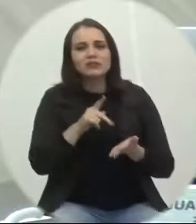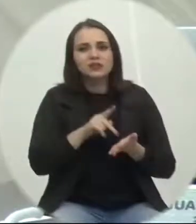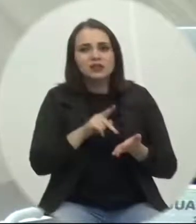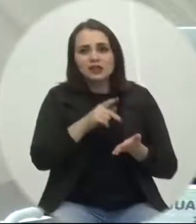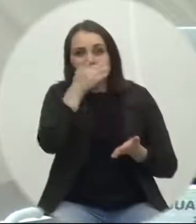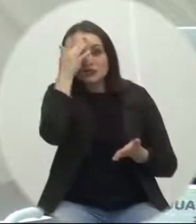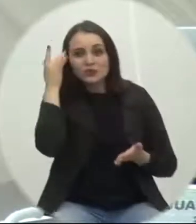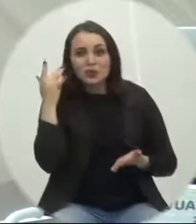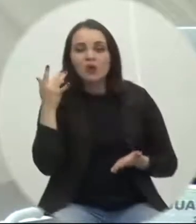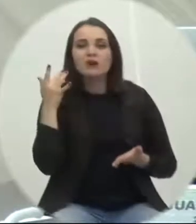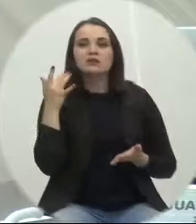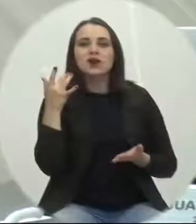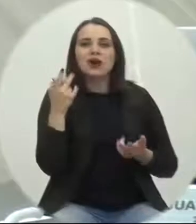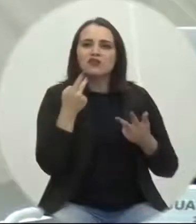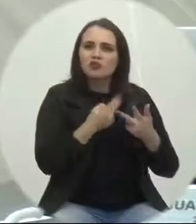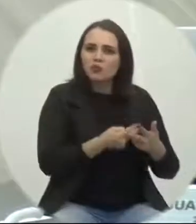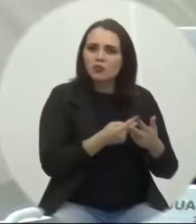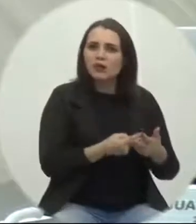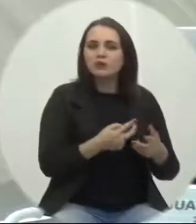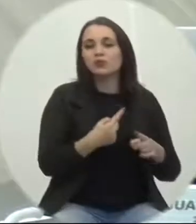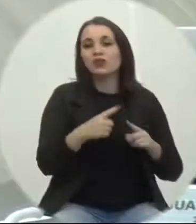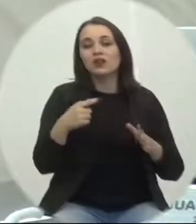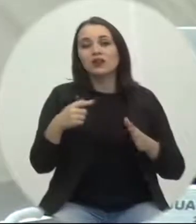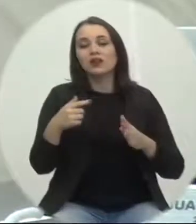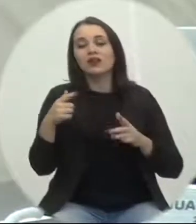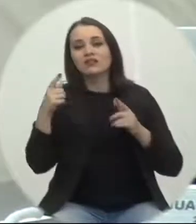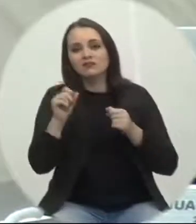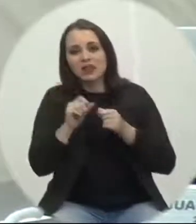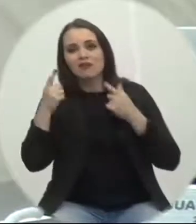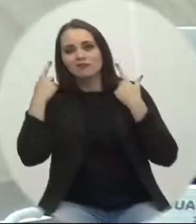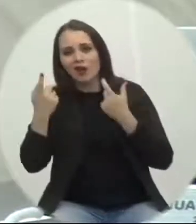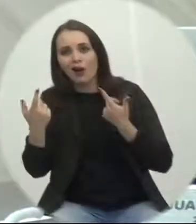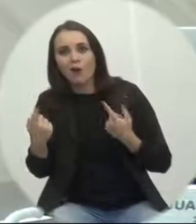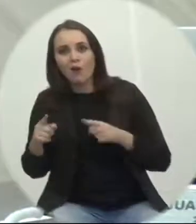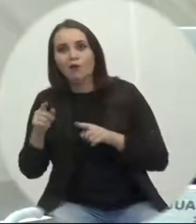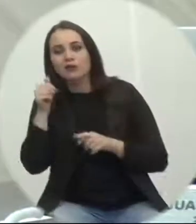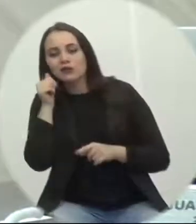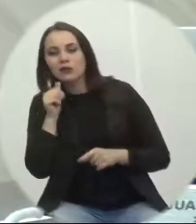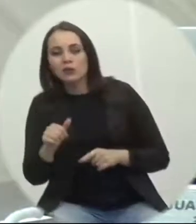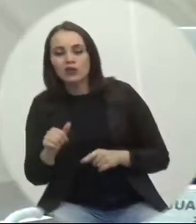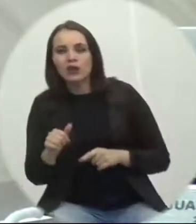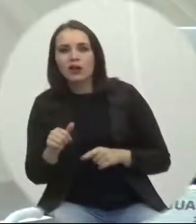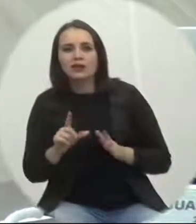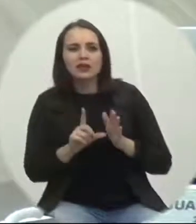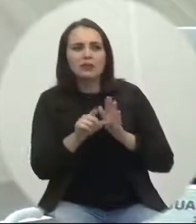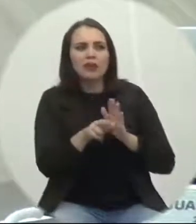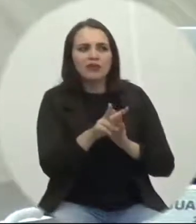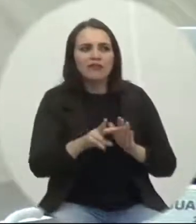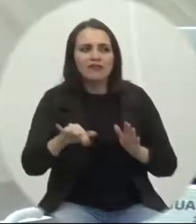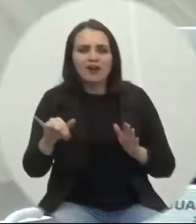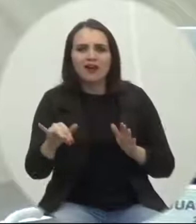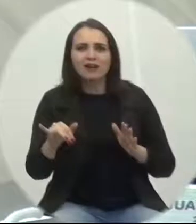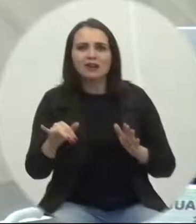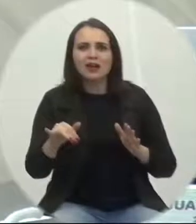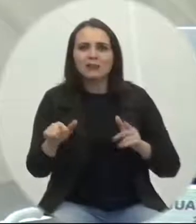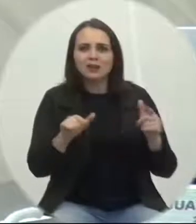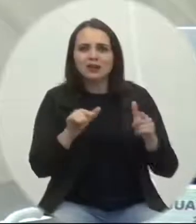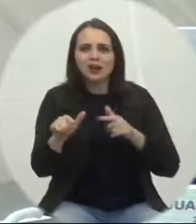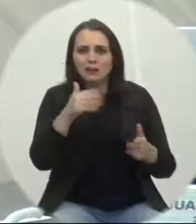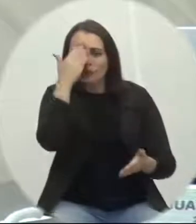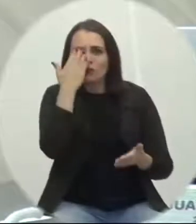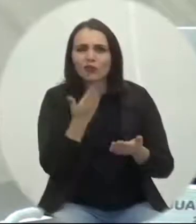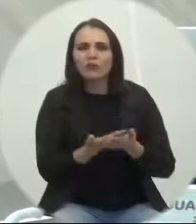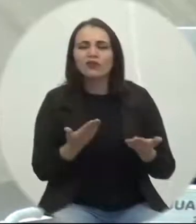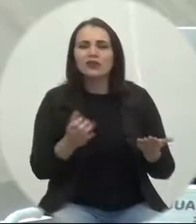por violência contra a mulher não ocupem cargos de comissão ou confiança? Se existe um protocolo que contemple o objeto